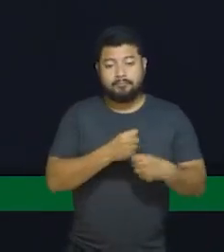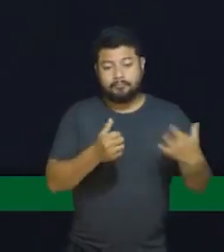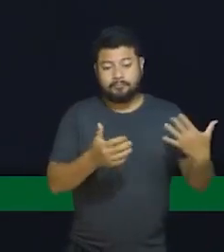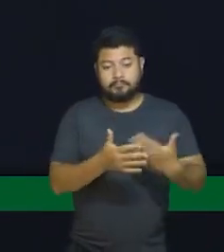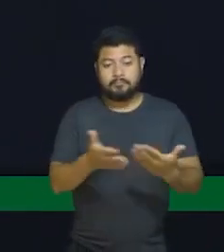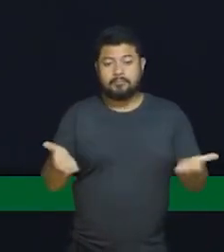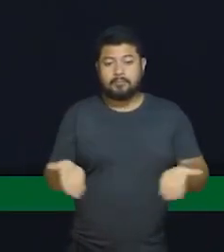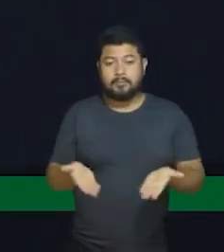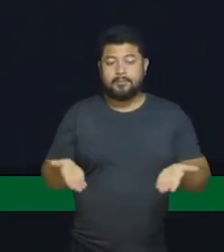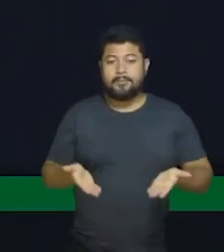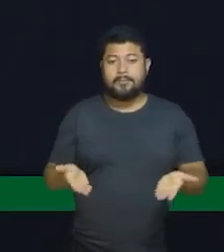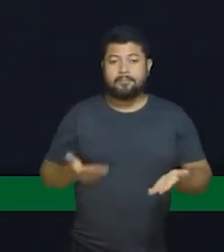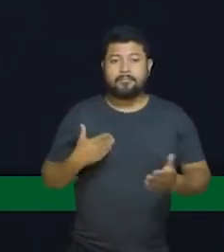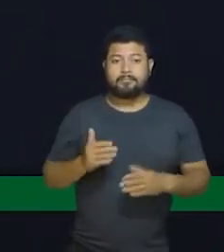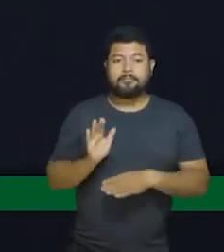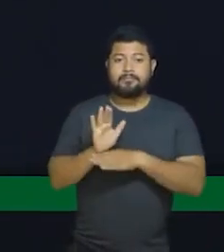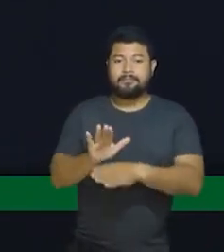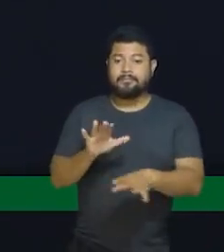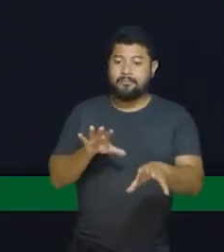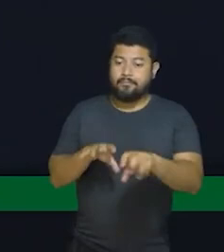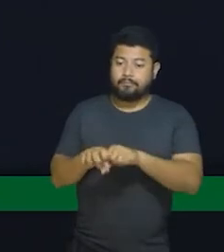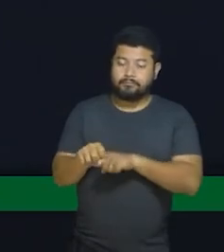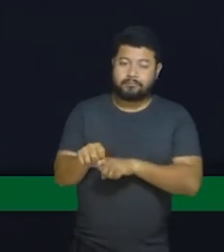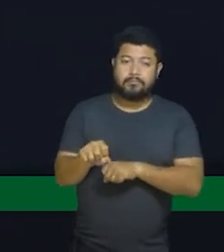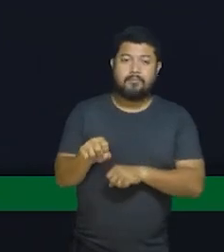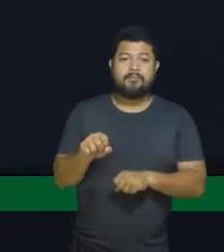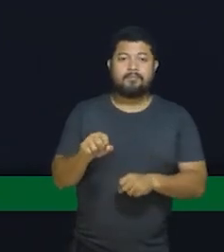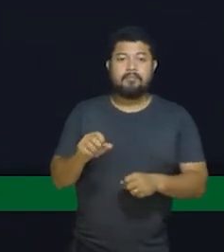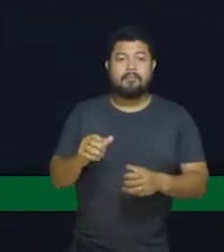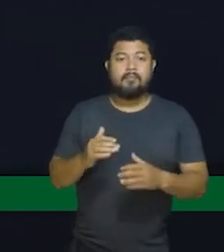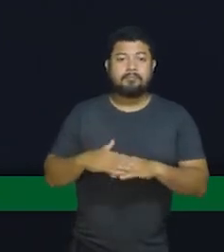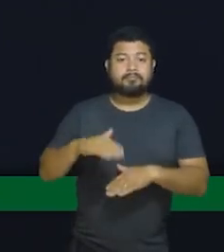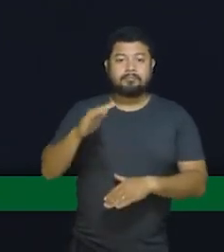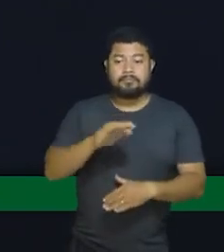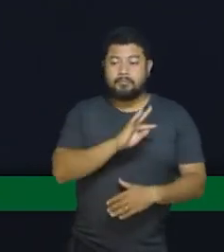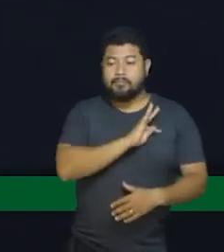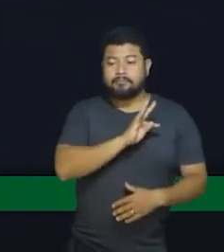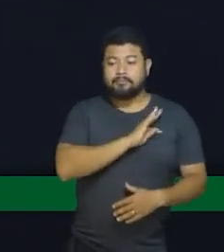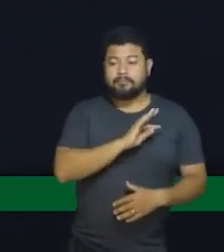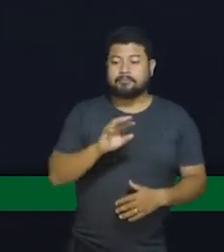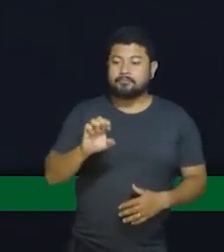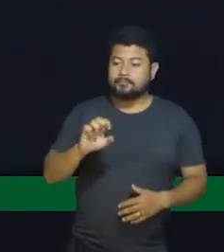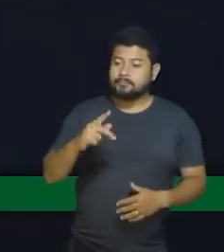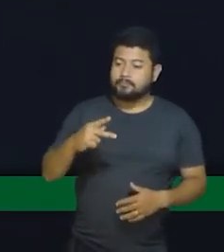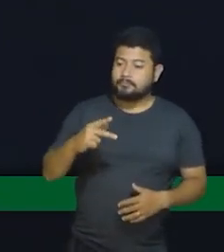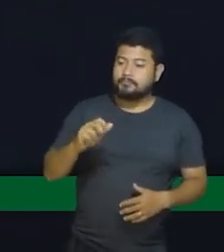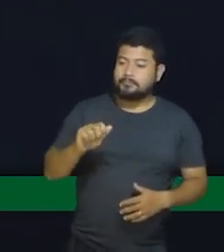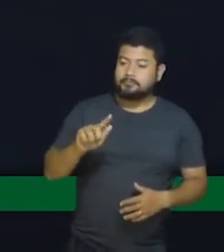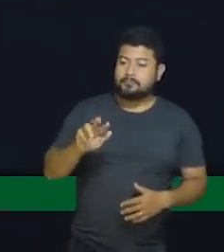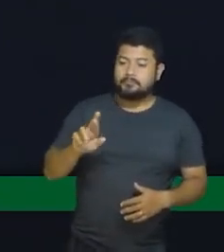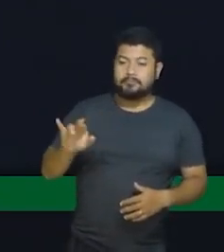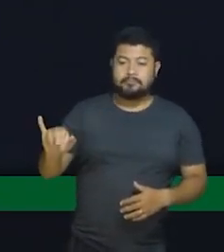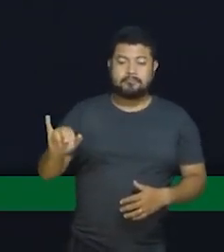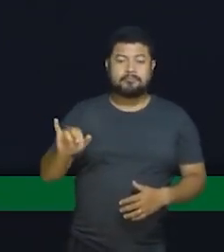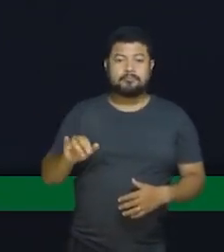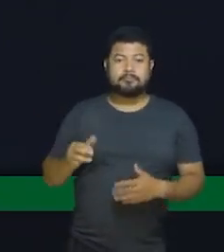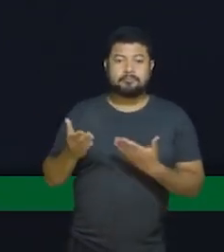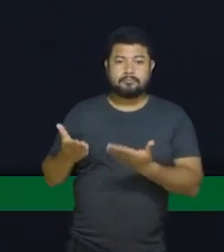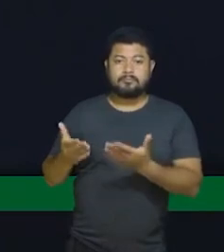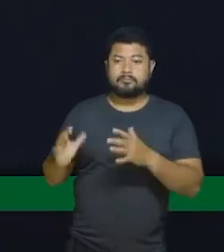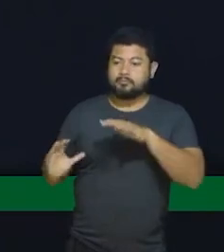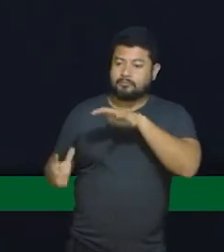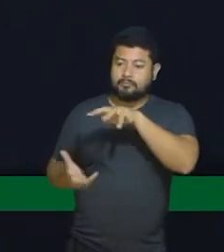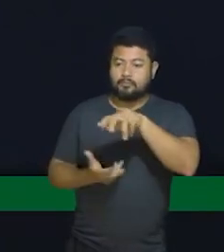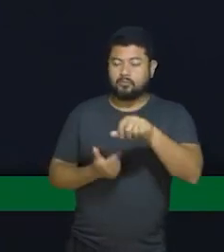nos ajudando, capacitando, trazendo mais técnicos para a EPAGRE, que é algo fundamental. O mundo precisa de